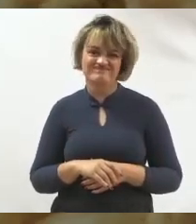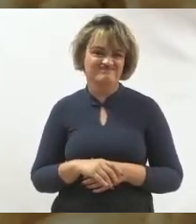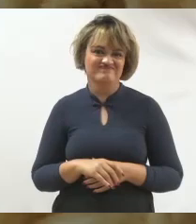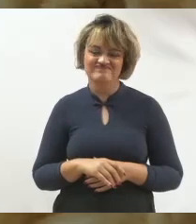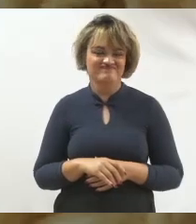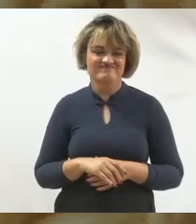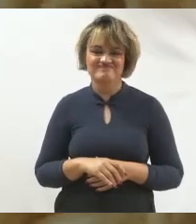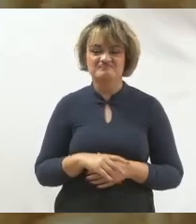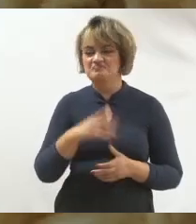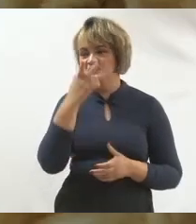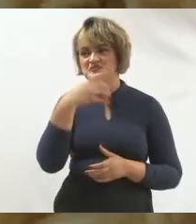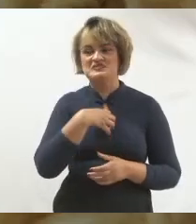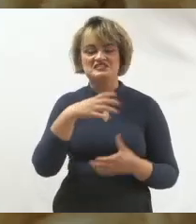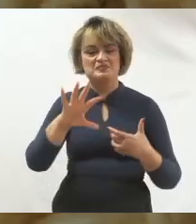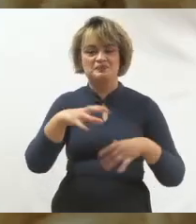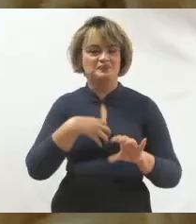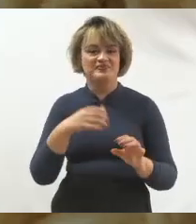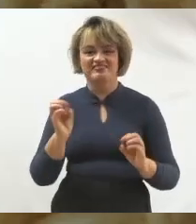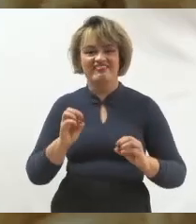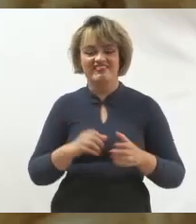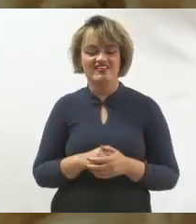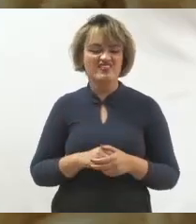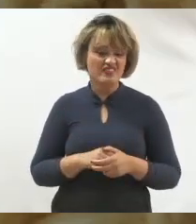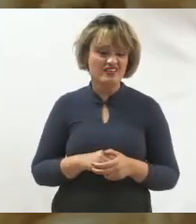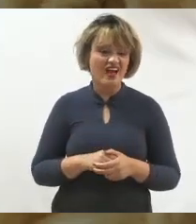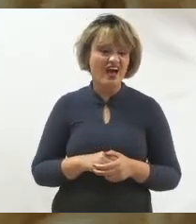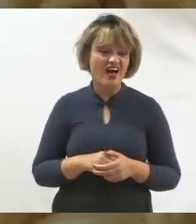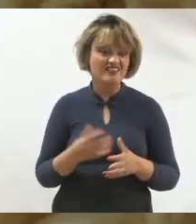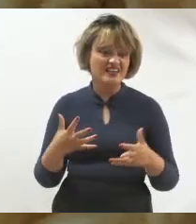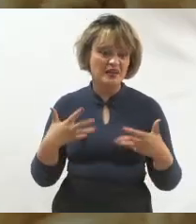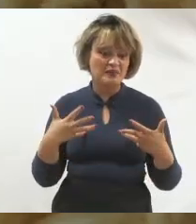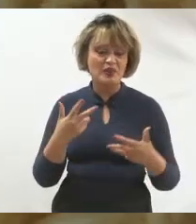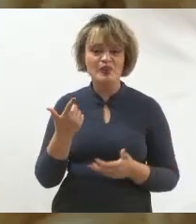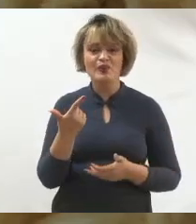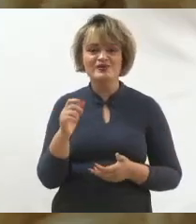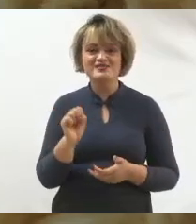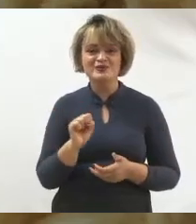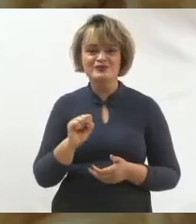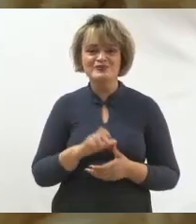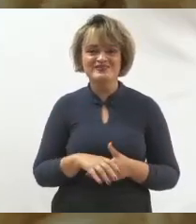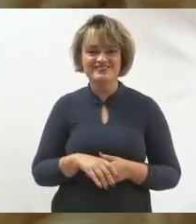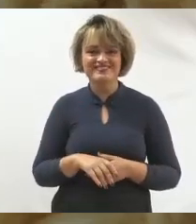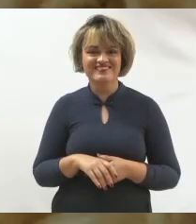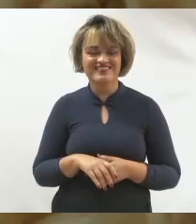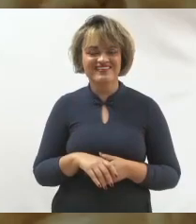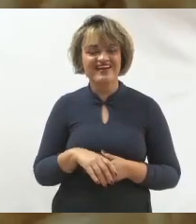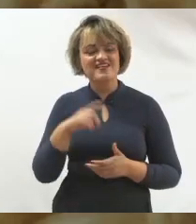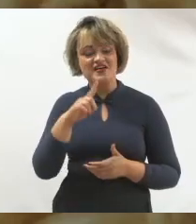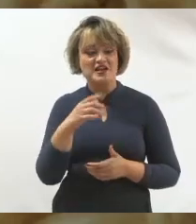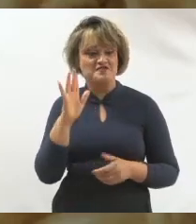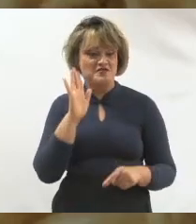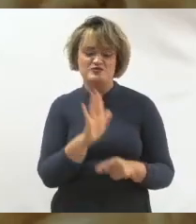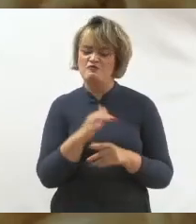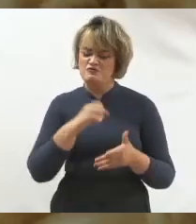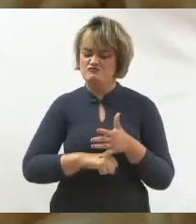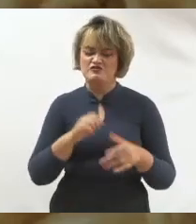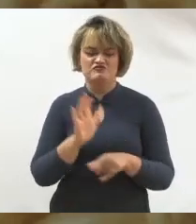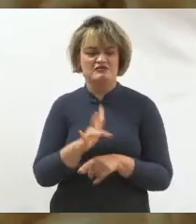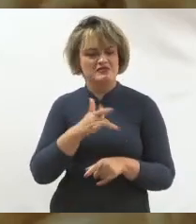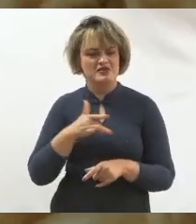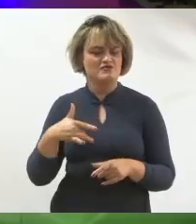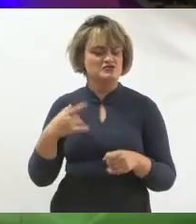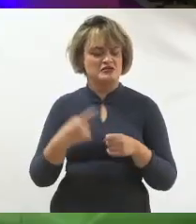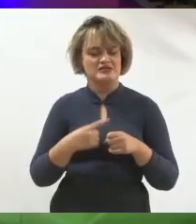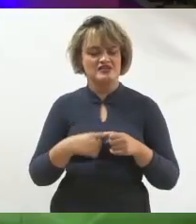Quem é o eleitor que vai ver aquela propaganda de dois segundos, um candidato falando que vai lutar pela saúde da